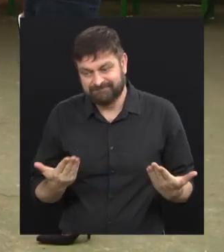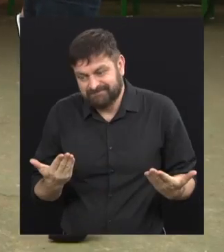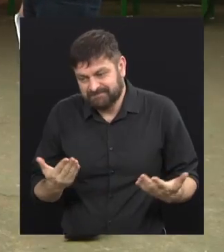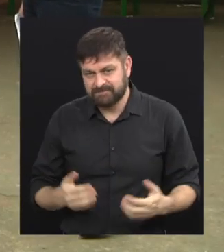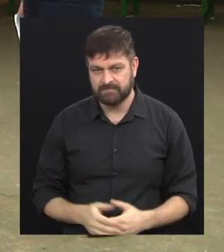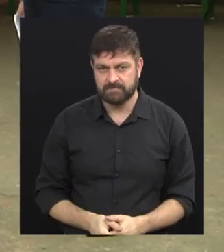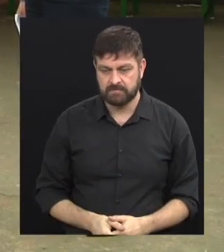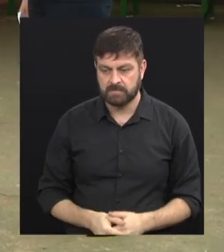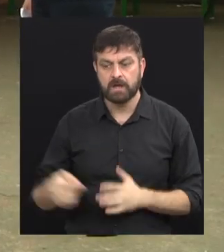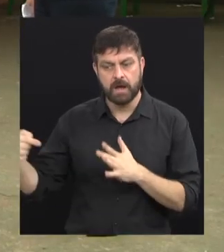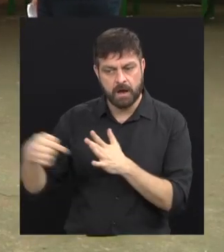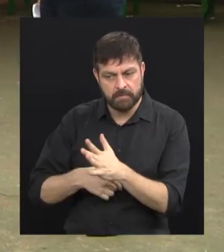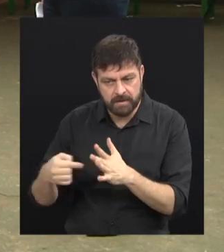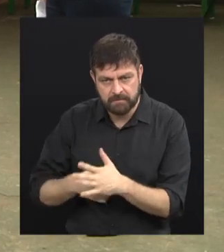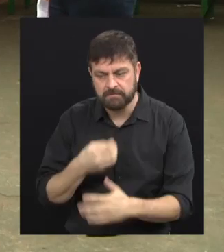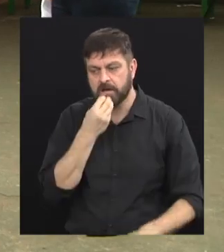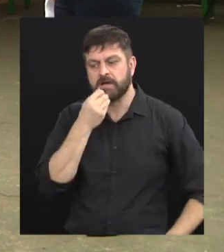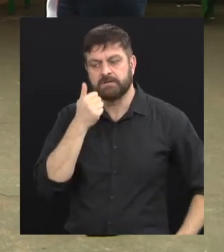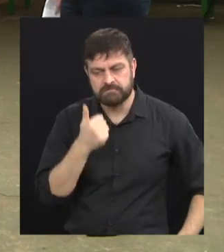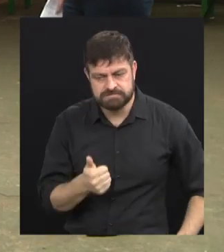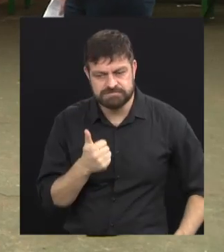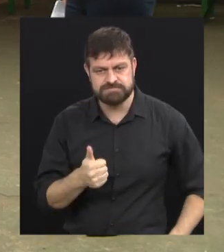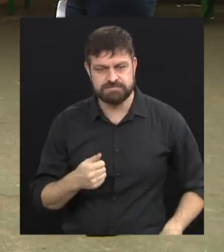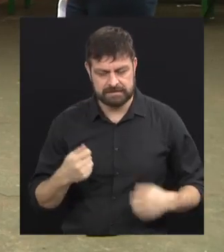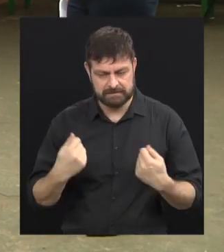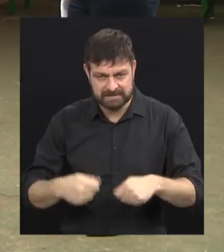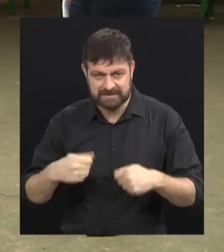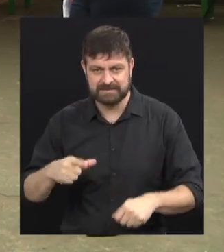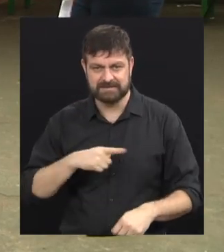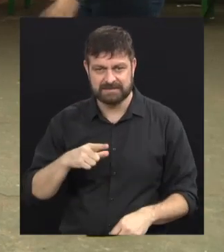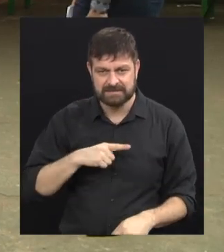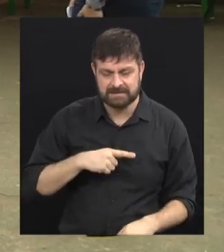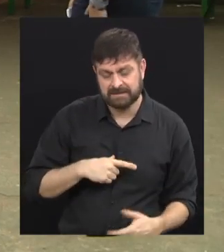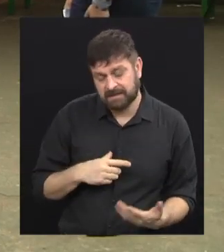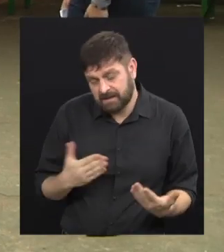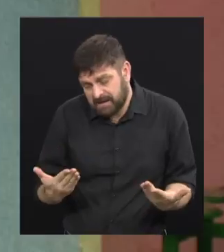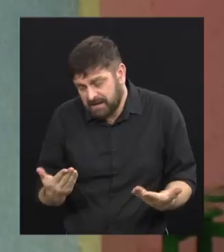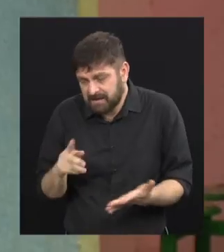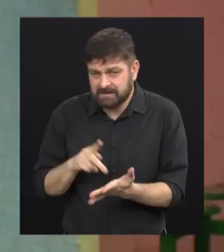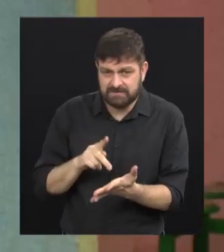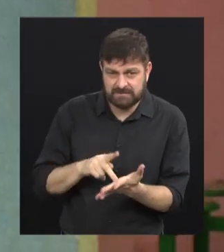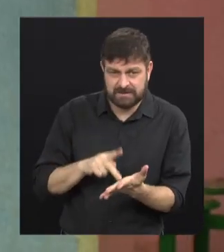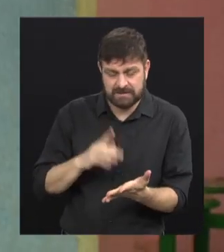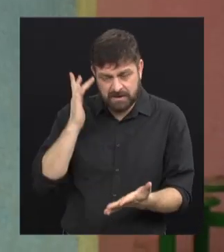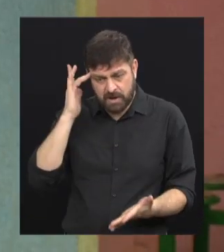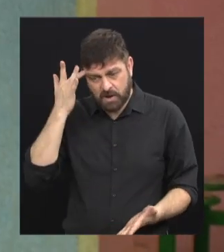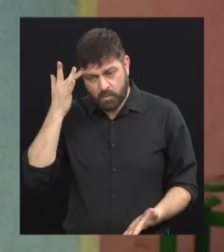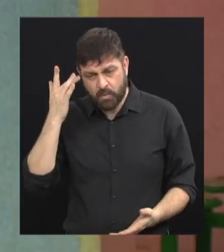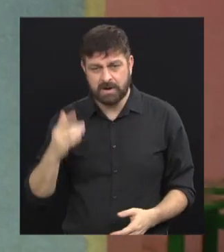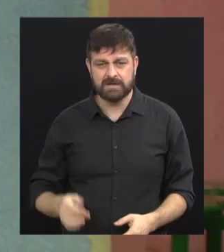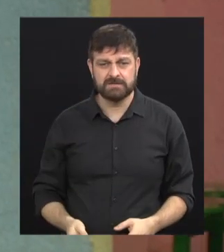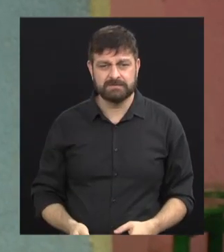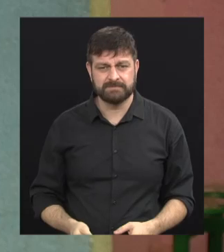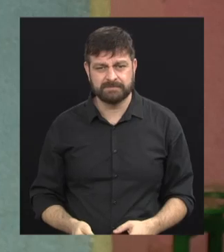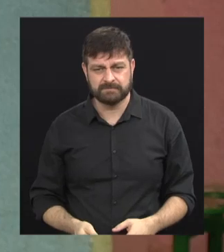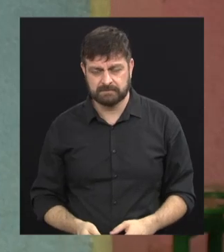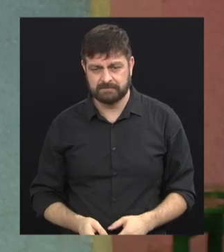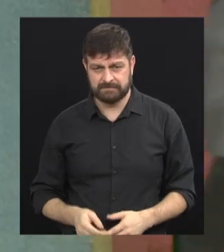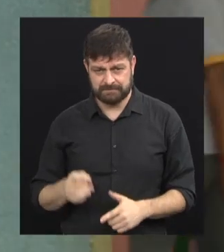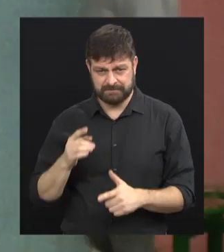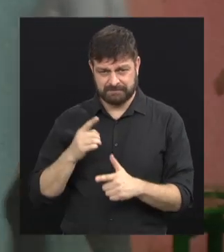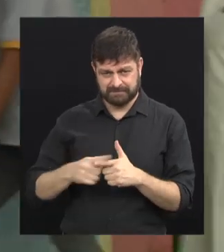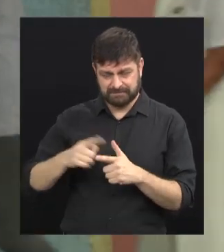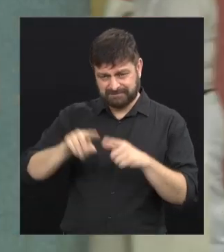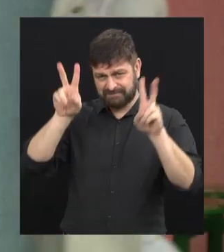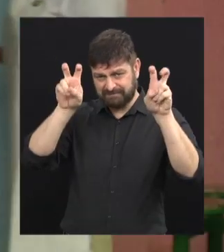Uma boa pergunta. Haja recurso, haja criatividade, haja programa. É que na verdade eu acho que é uma questão de